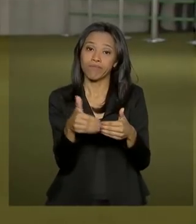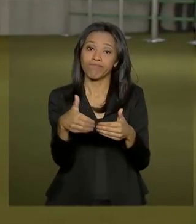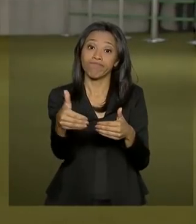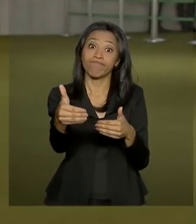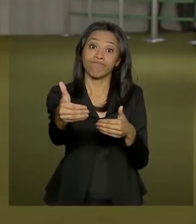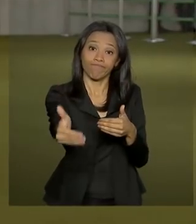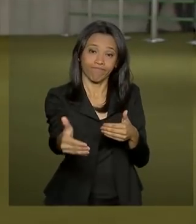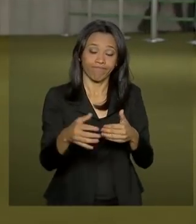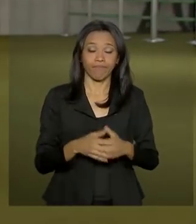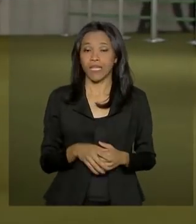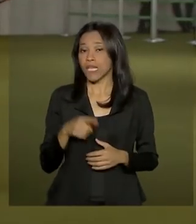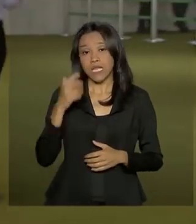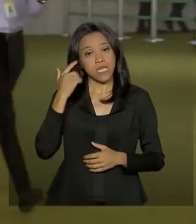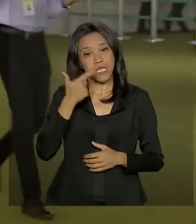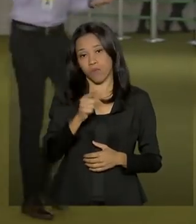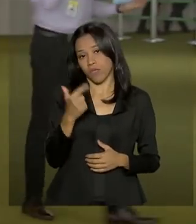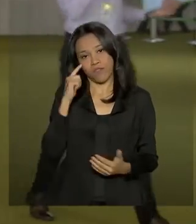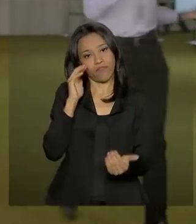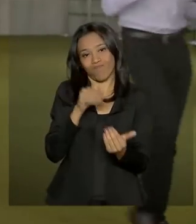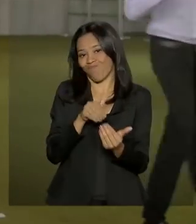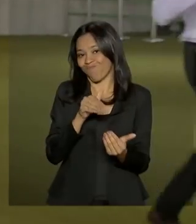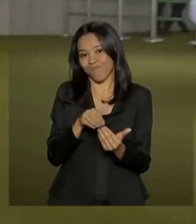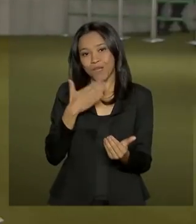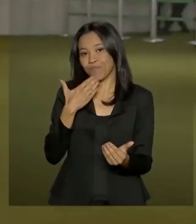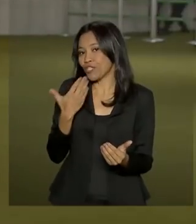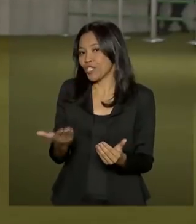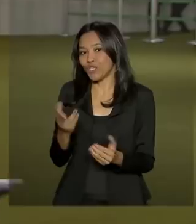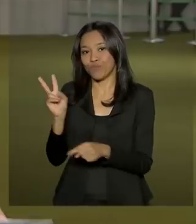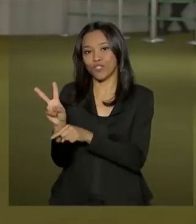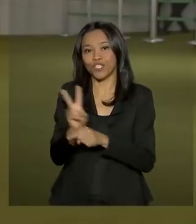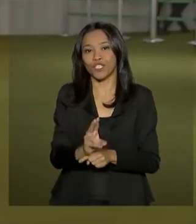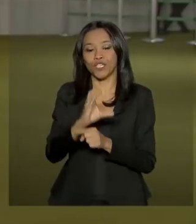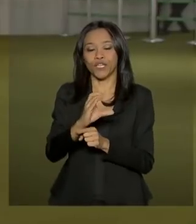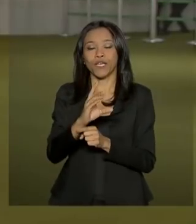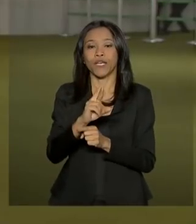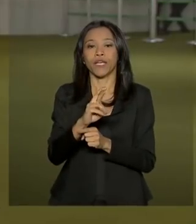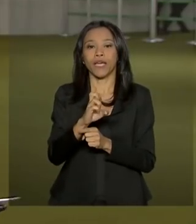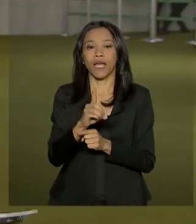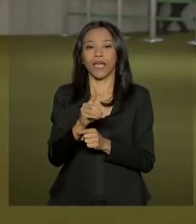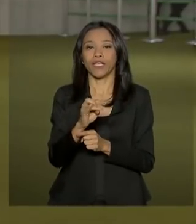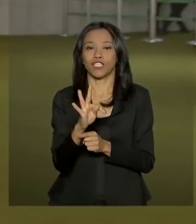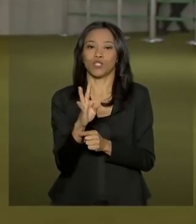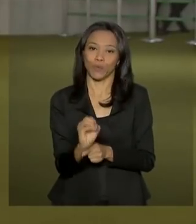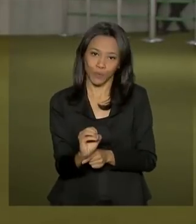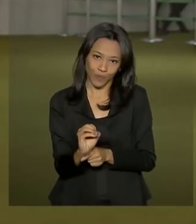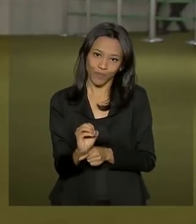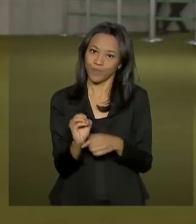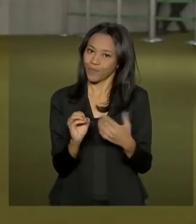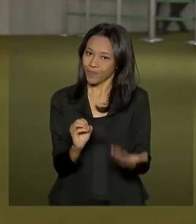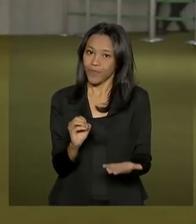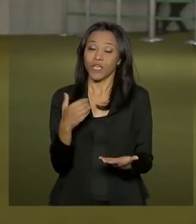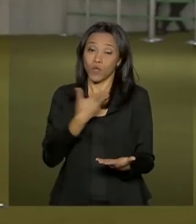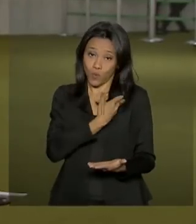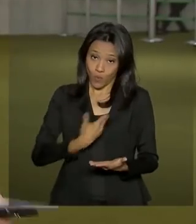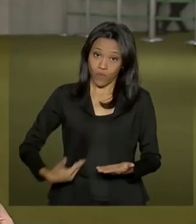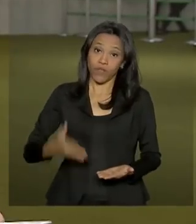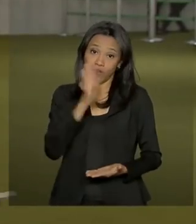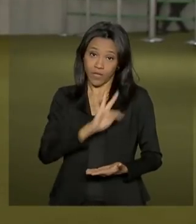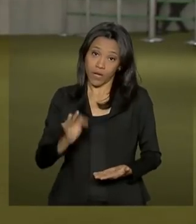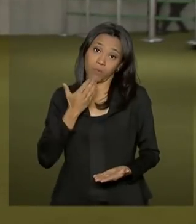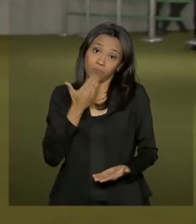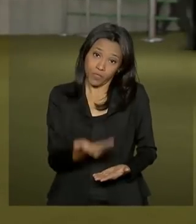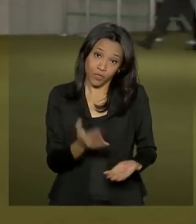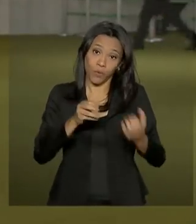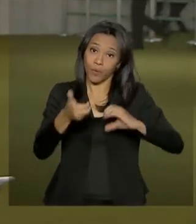não houve acordo sobre aquele pedido de crédito suplementar de 249 bilhões de reais que o governo pediu ao